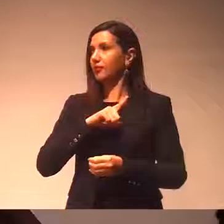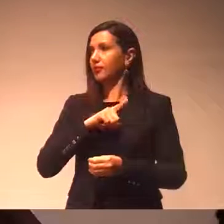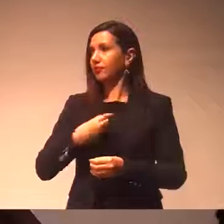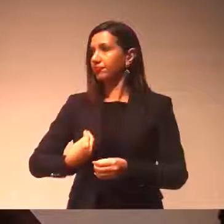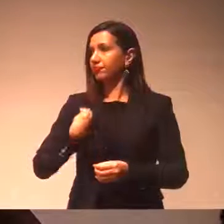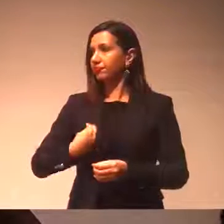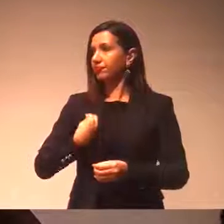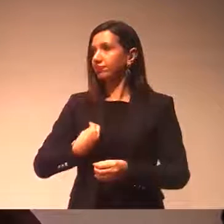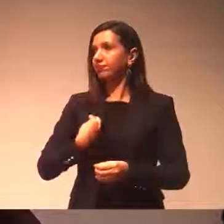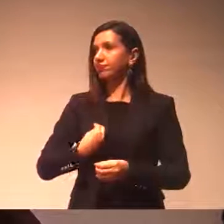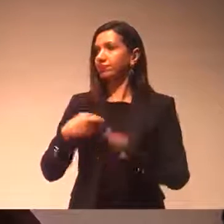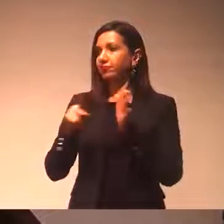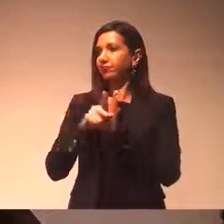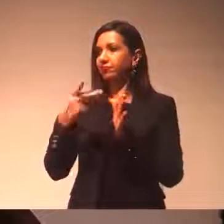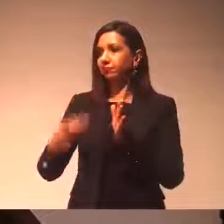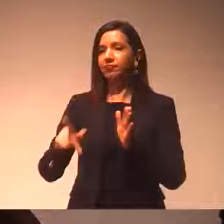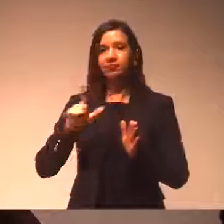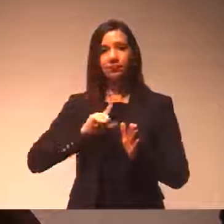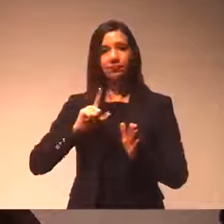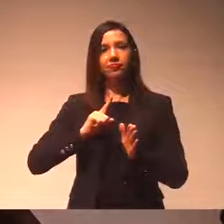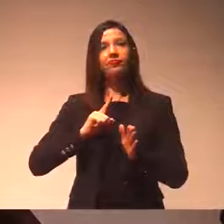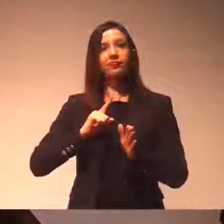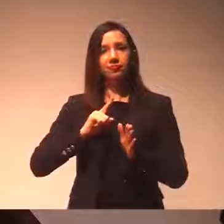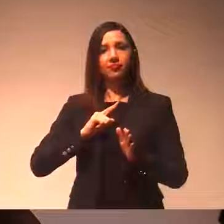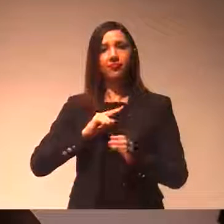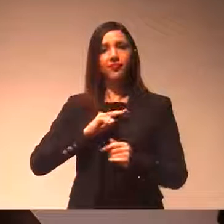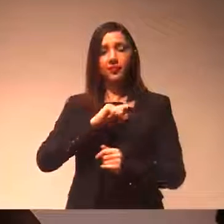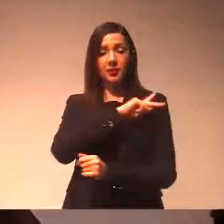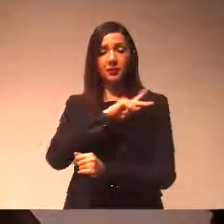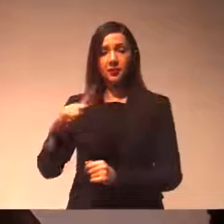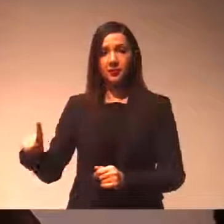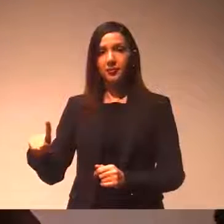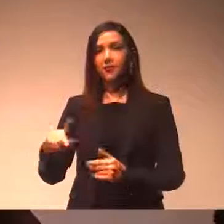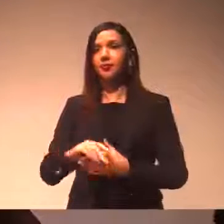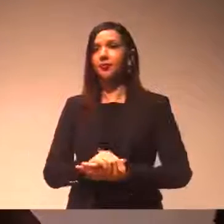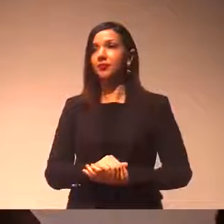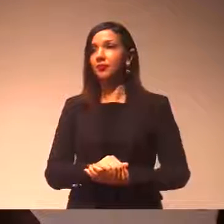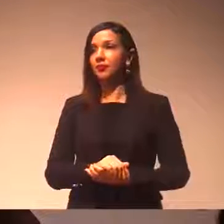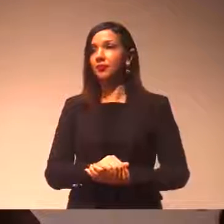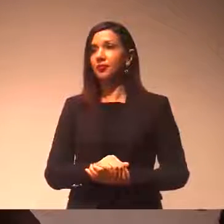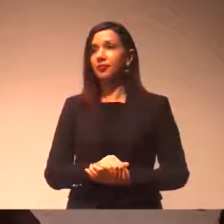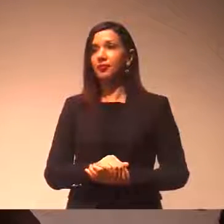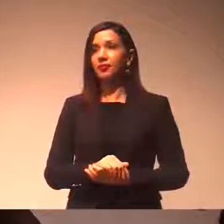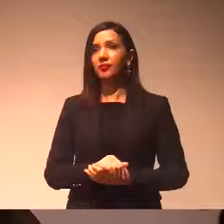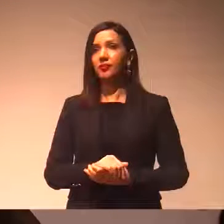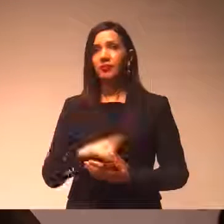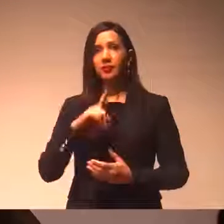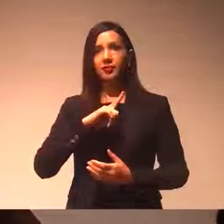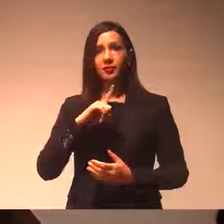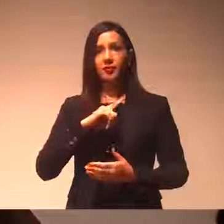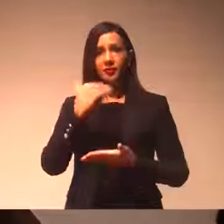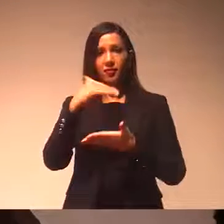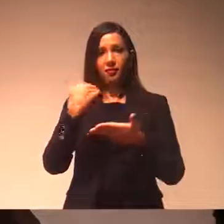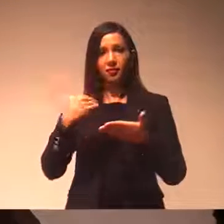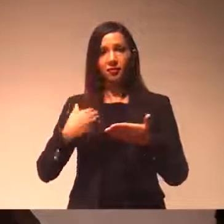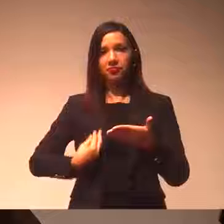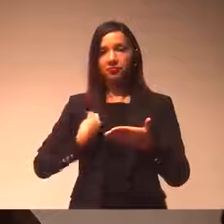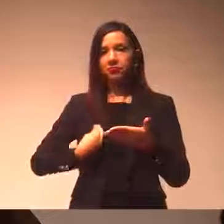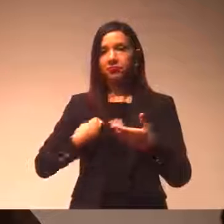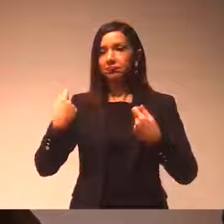justamente uma mesa, existe um vice-presidente, para ocupar a função sempre que for necessário.